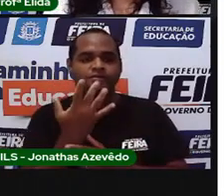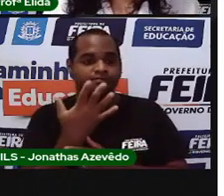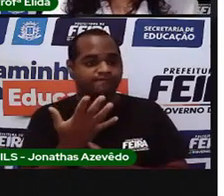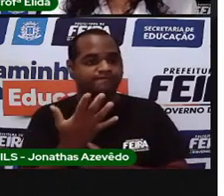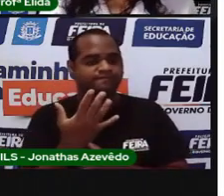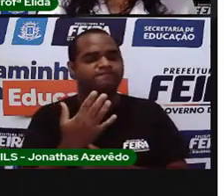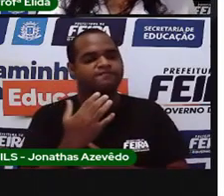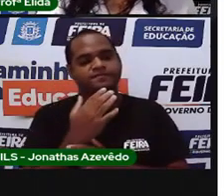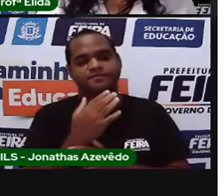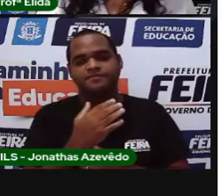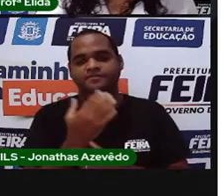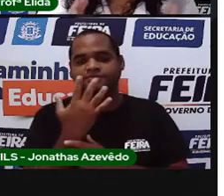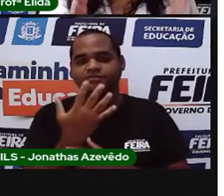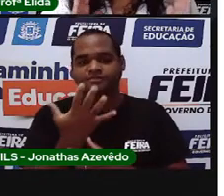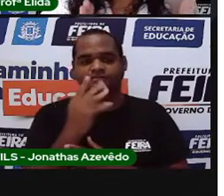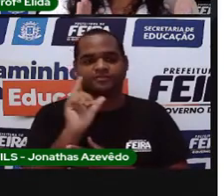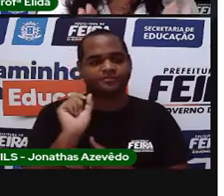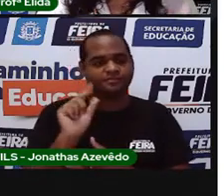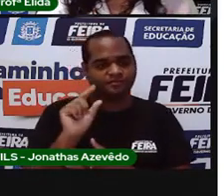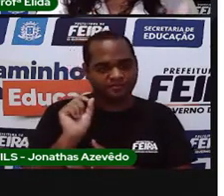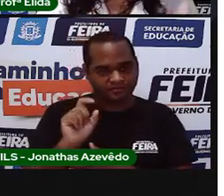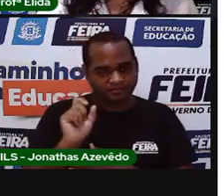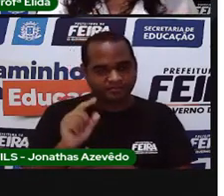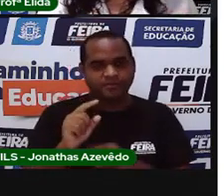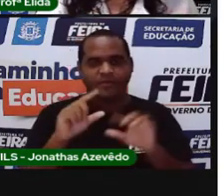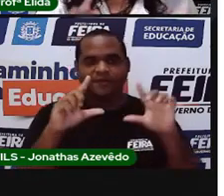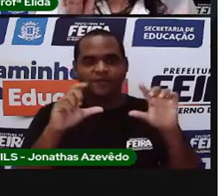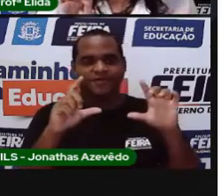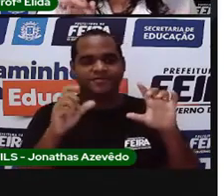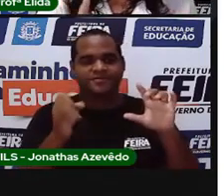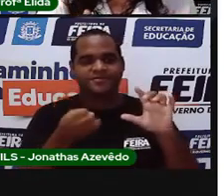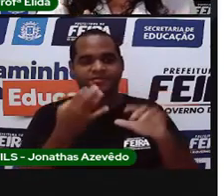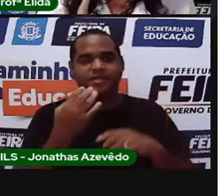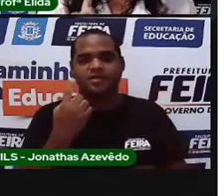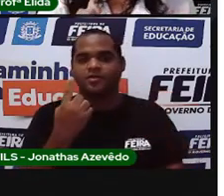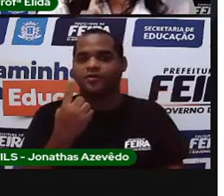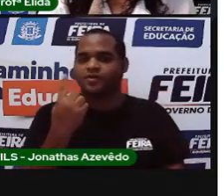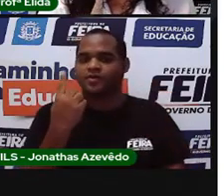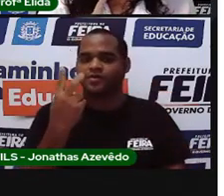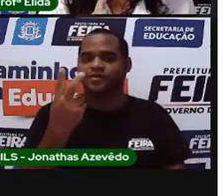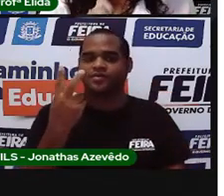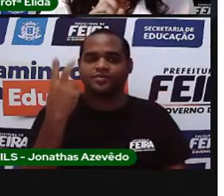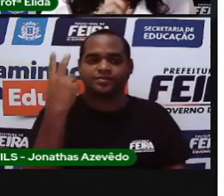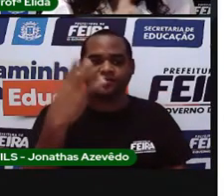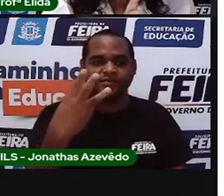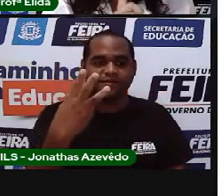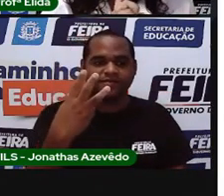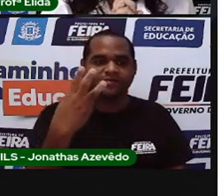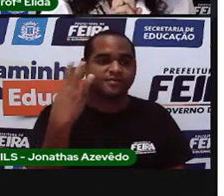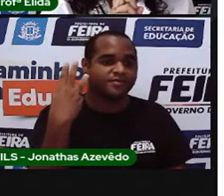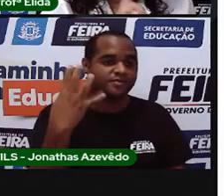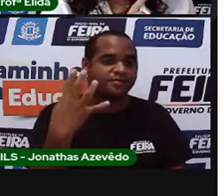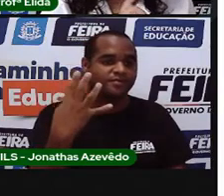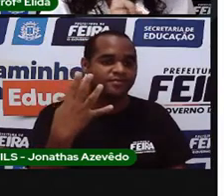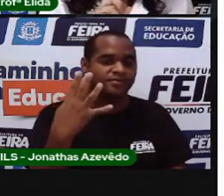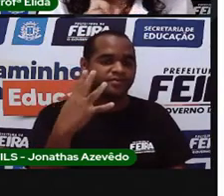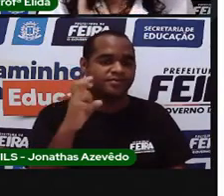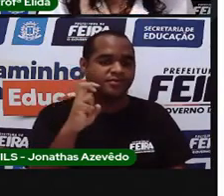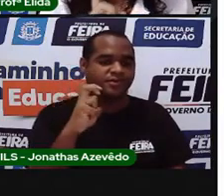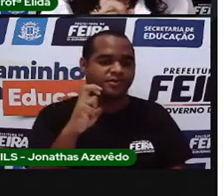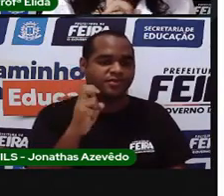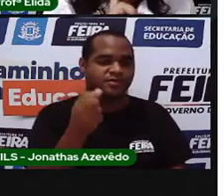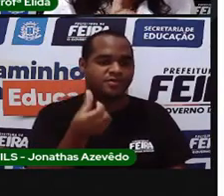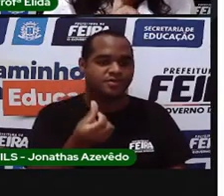Quantas bolinhas azuis nós temos na imagem? Uma, duas, três, quatro,